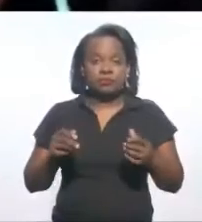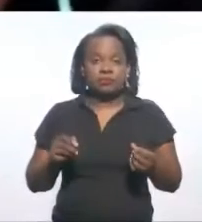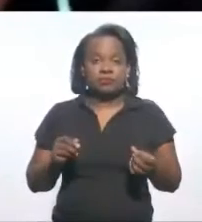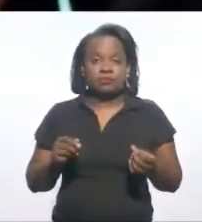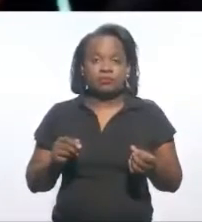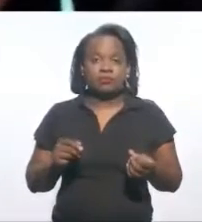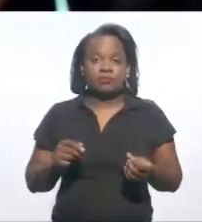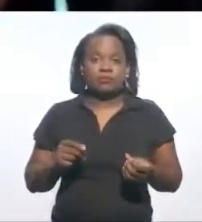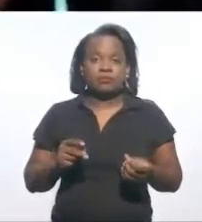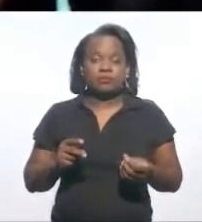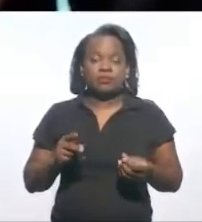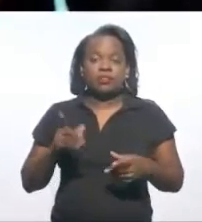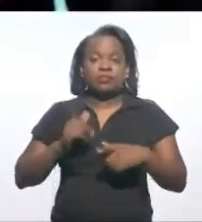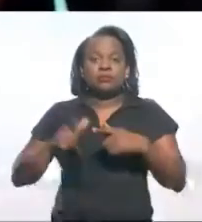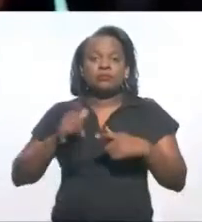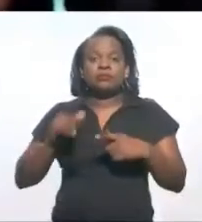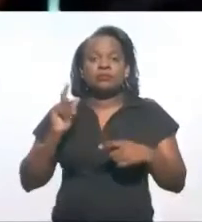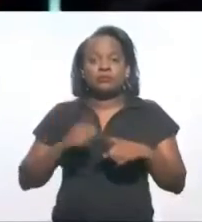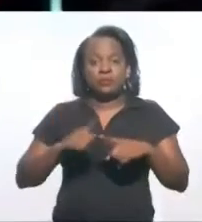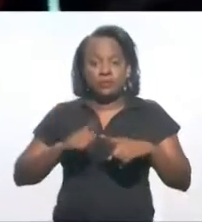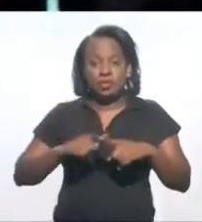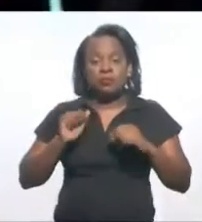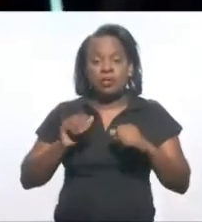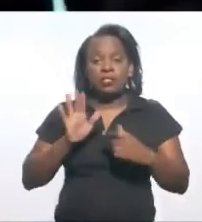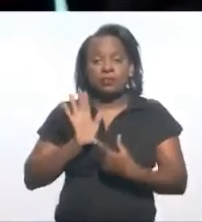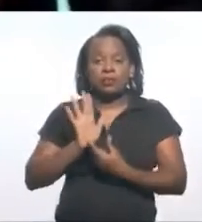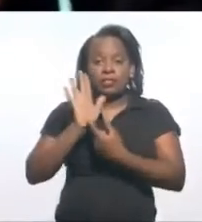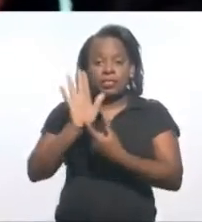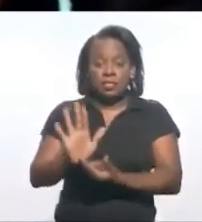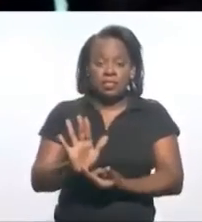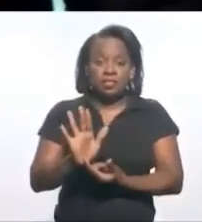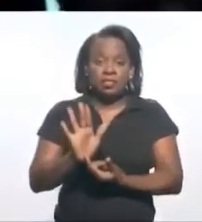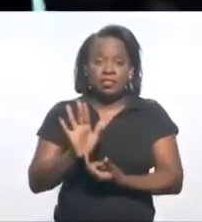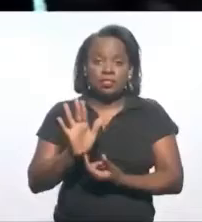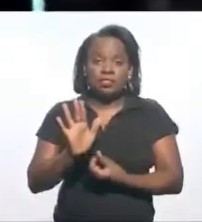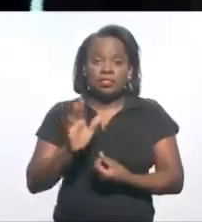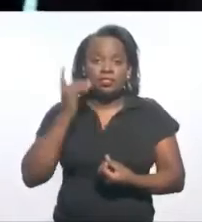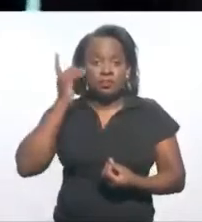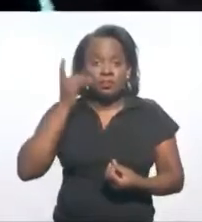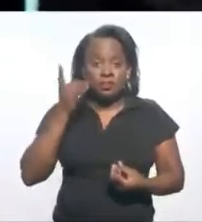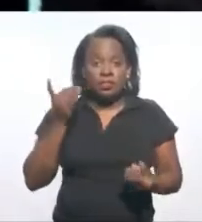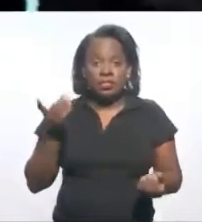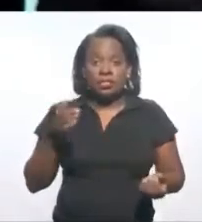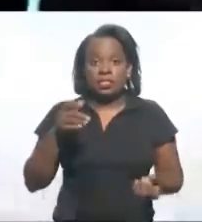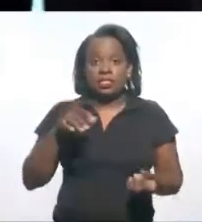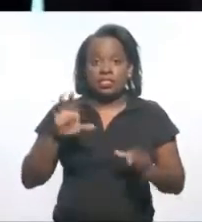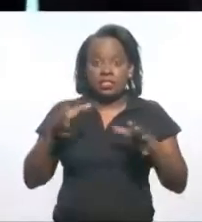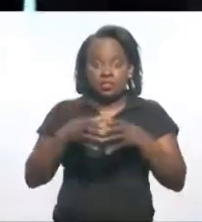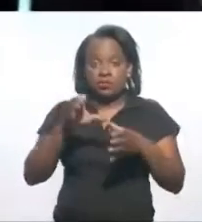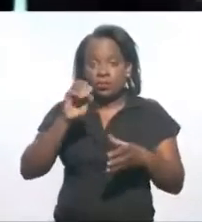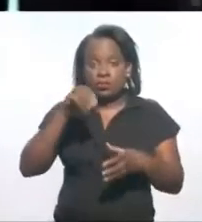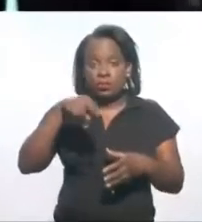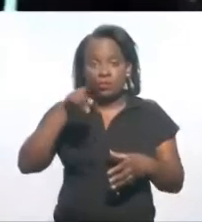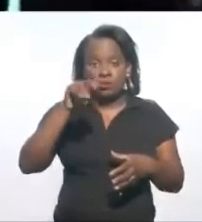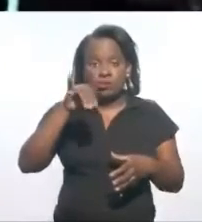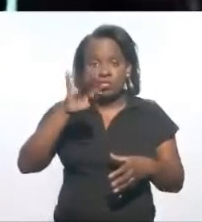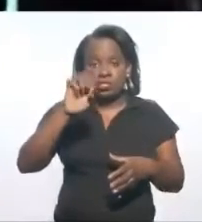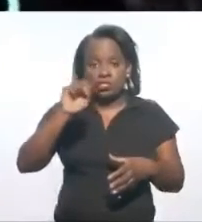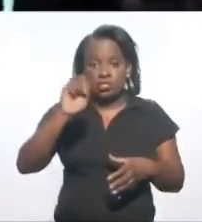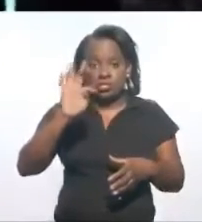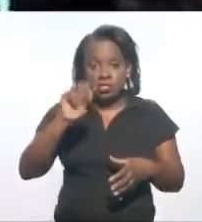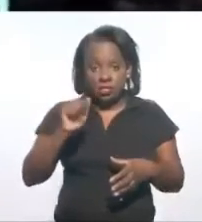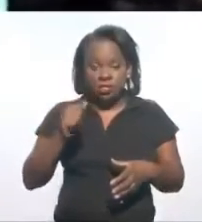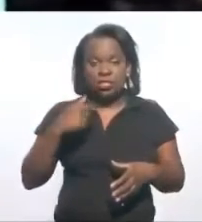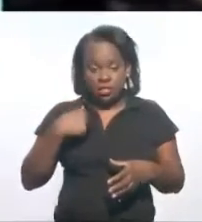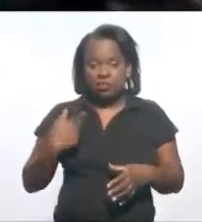questão, porque está sendo apresentada por uma deputada comunista, o qual tenho muito orgulho